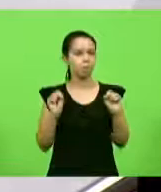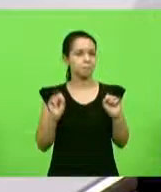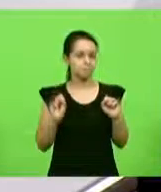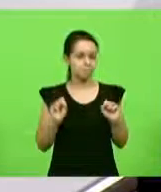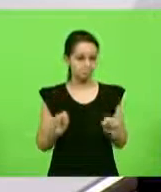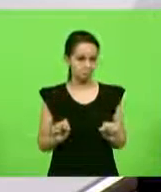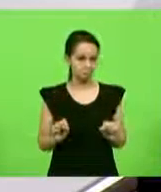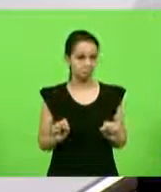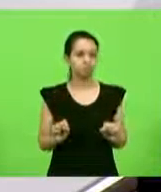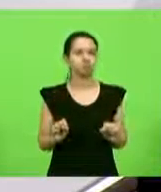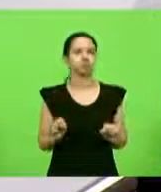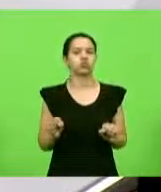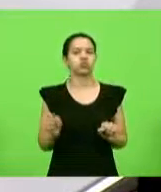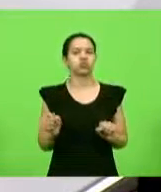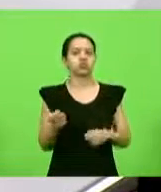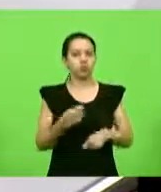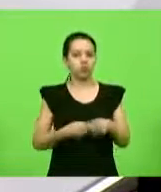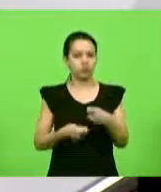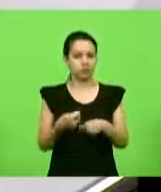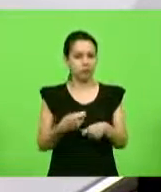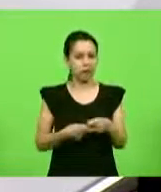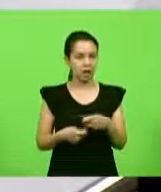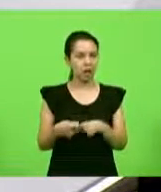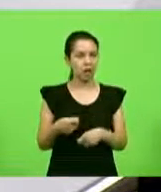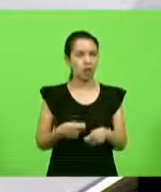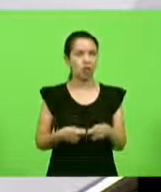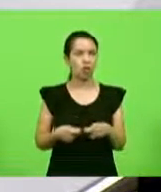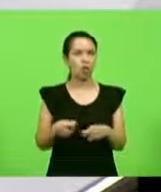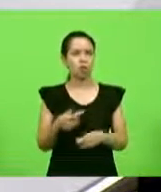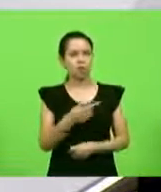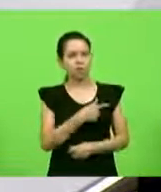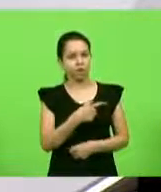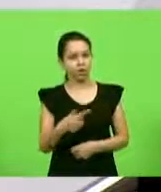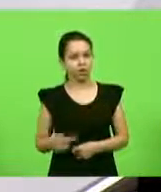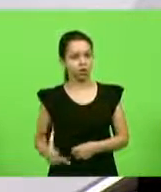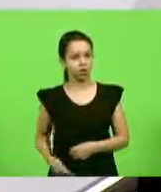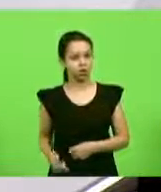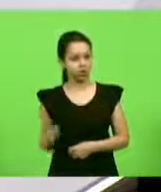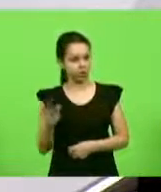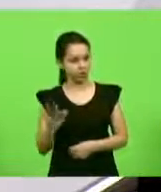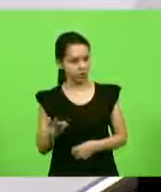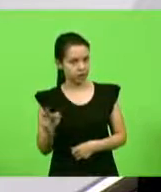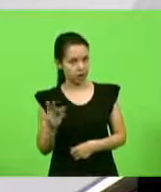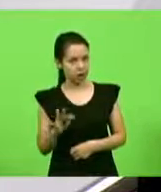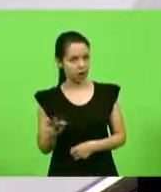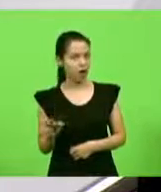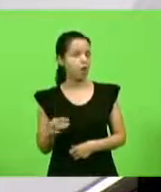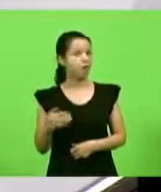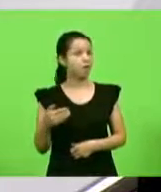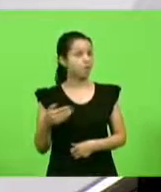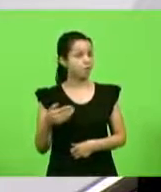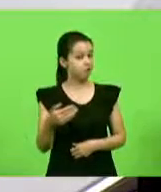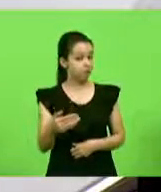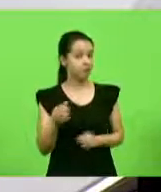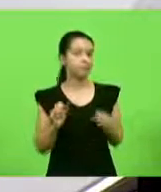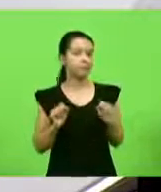negociar com o governo federal, poderá, na medida que renegociar o contrato da dívida,